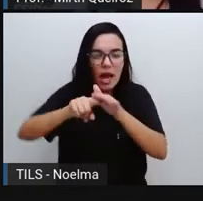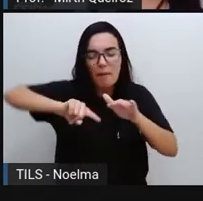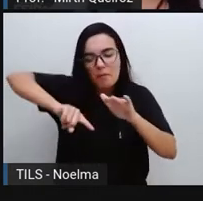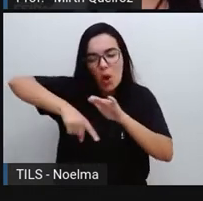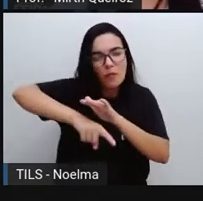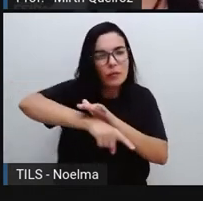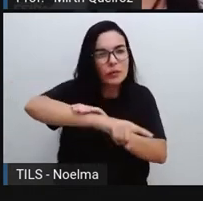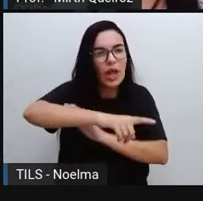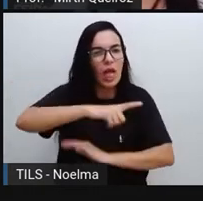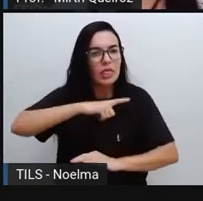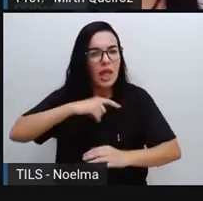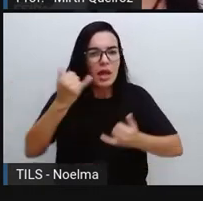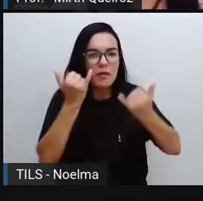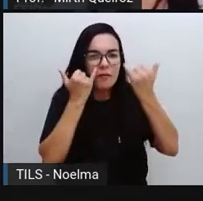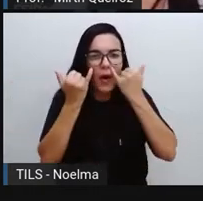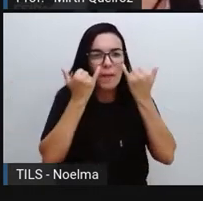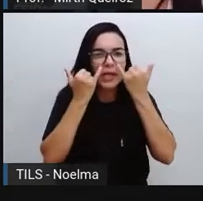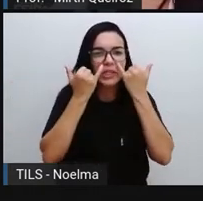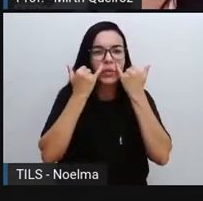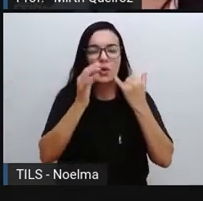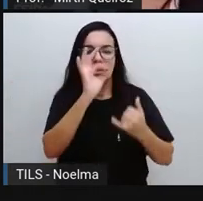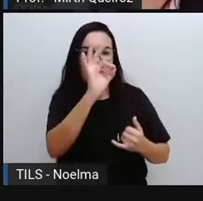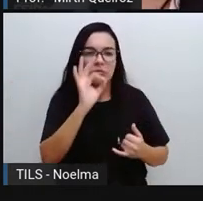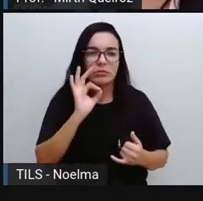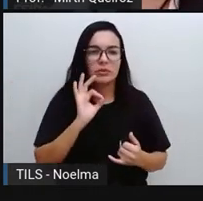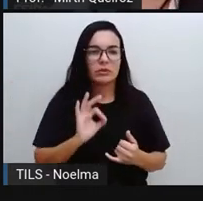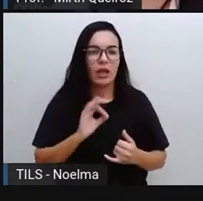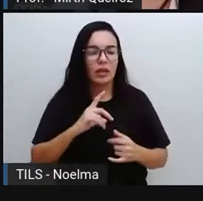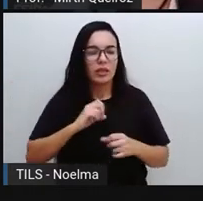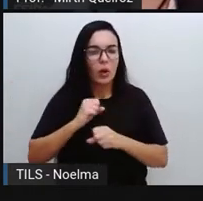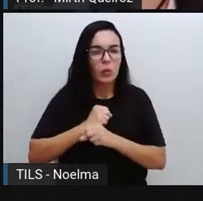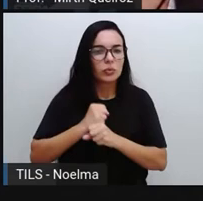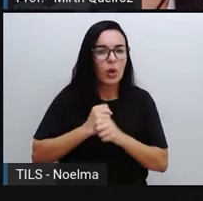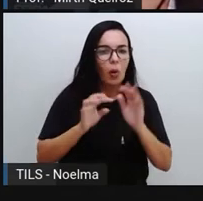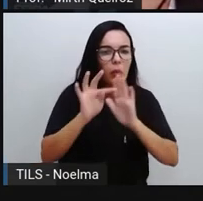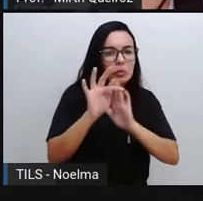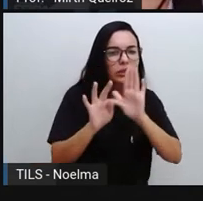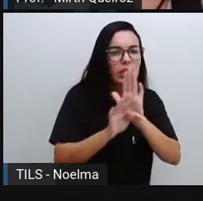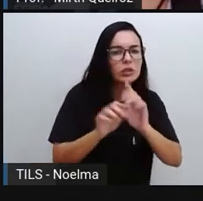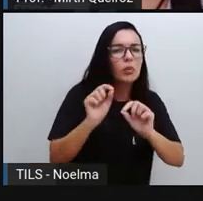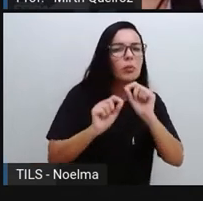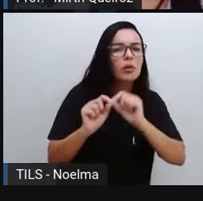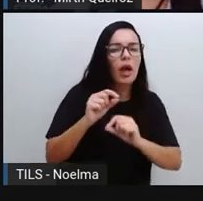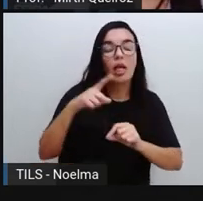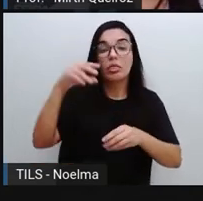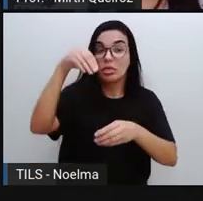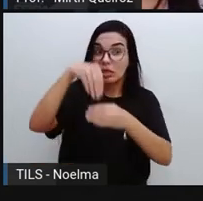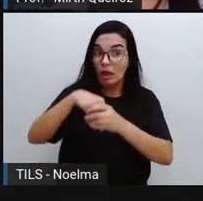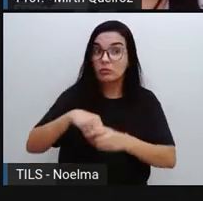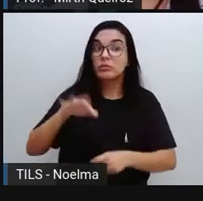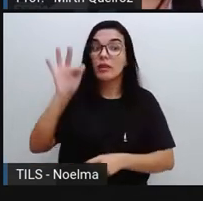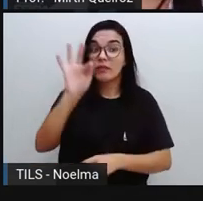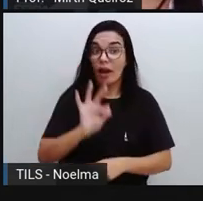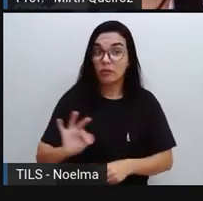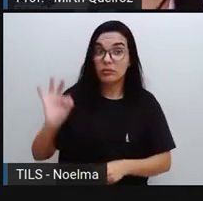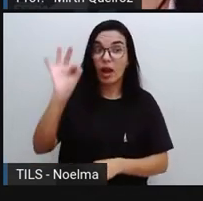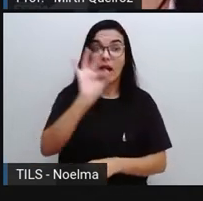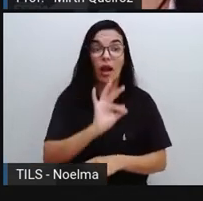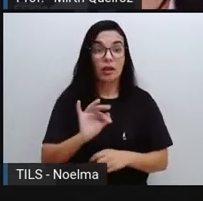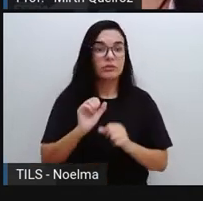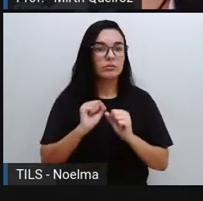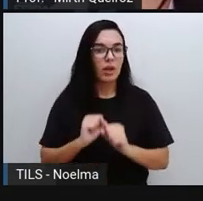vai coletar dados para produzir um texto. Poderia ser construído esse texto dentro das universidades, das academias.